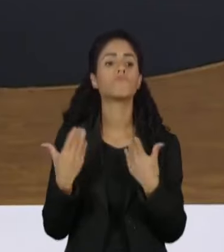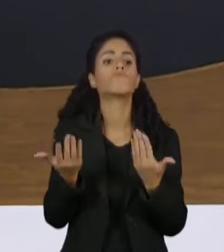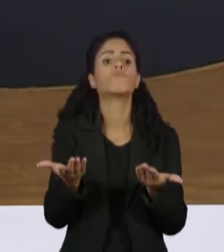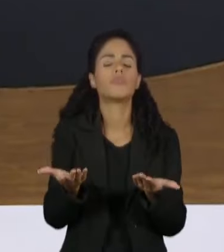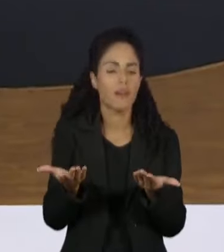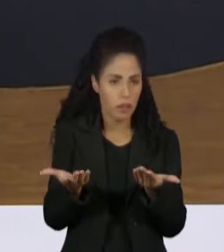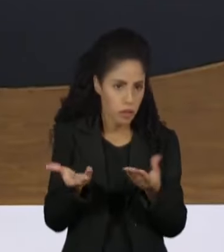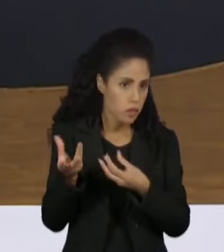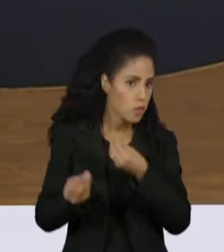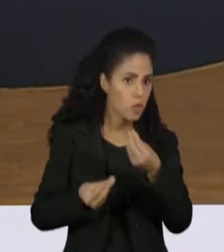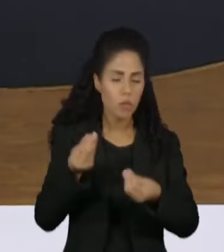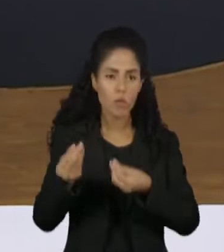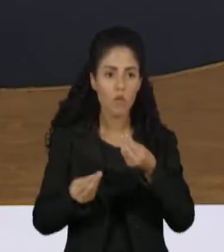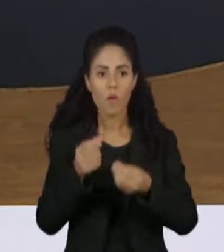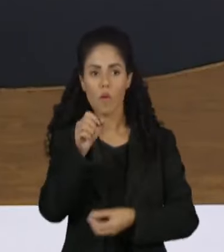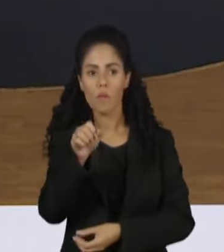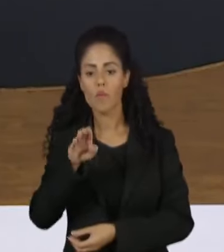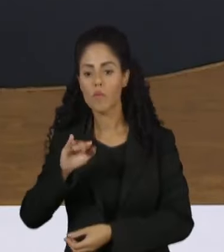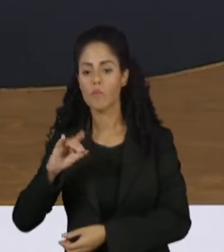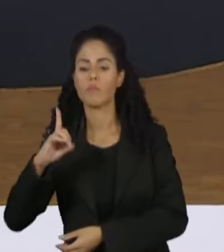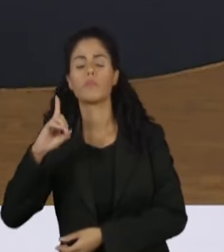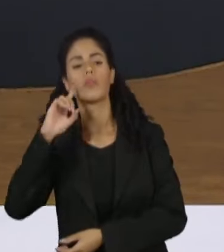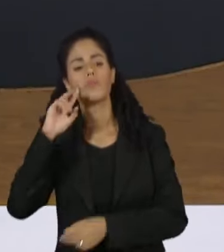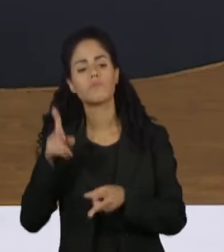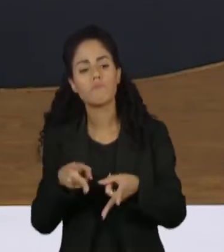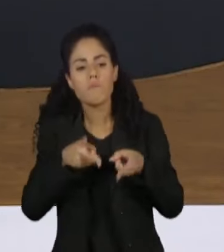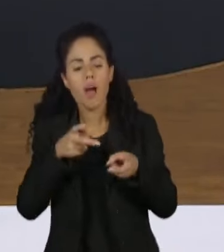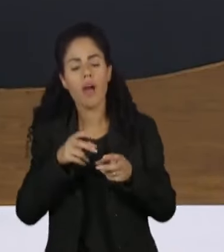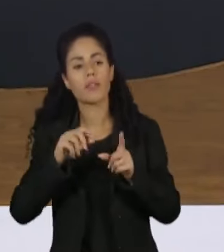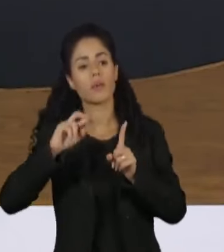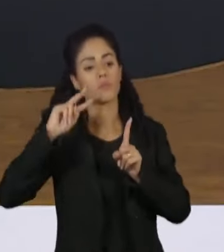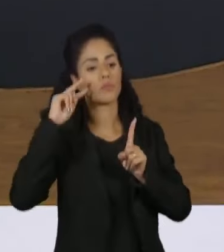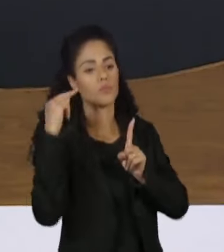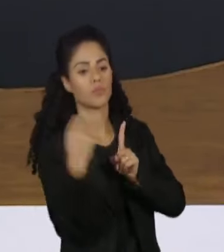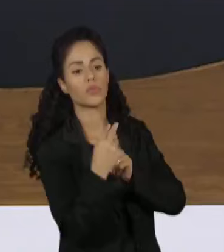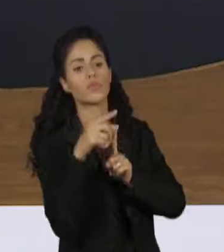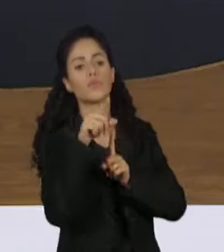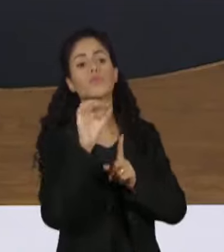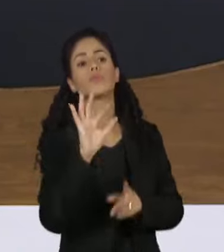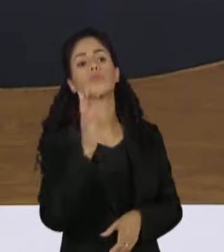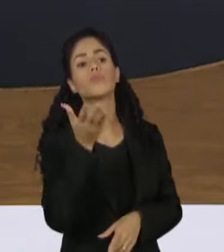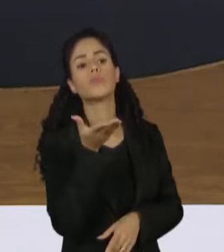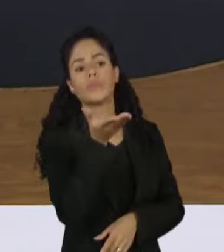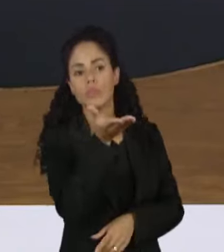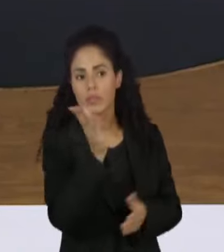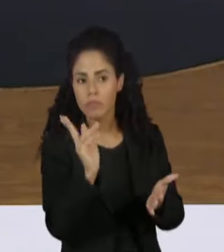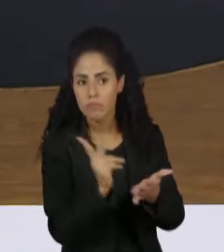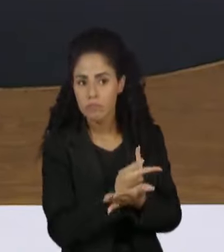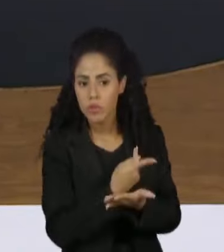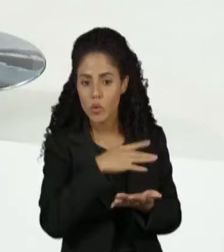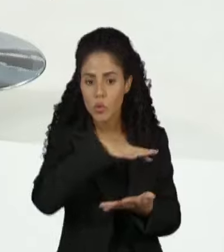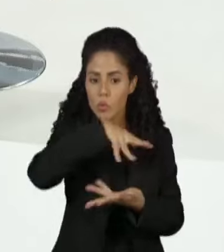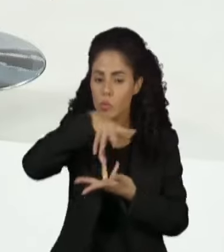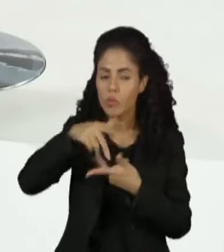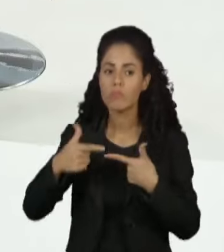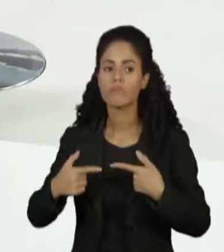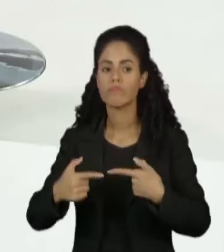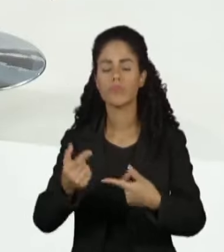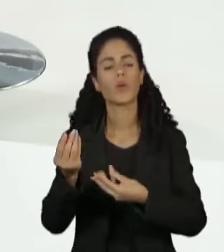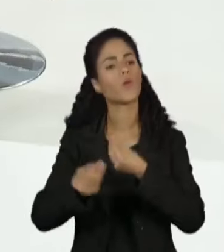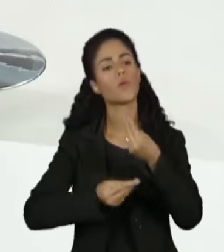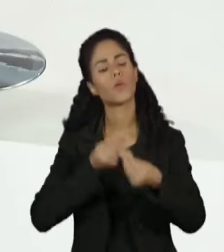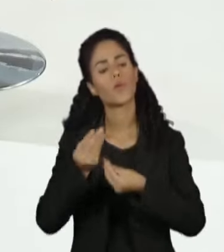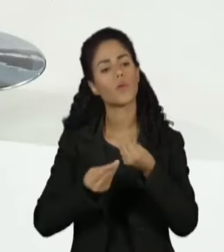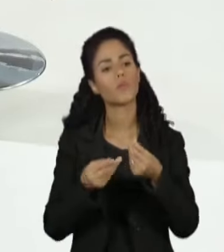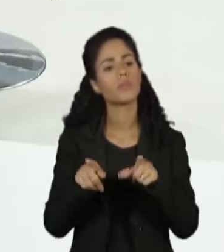prazo. Como o BID olha para esse cenário de instabilidade aí no mundo, de guerras e conflitos,